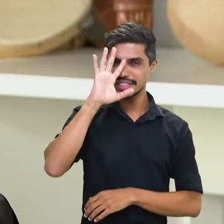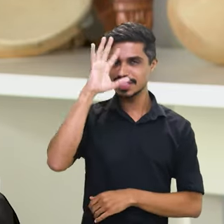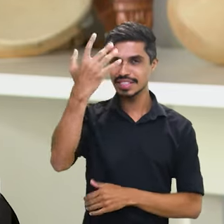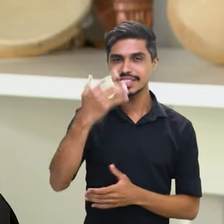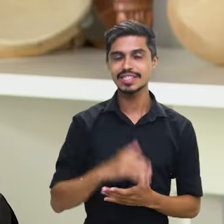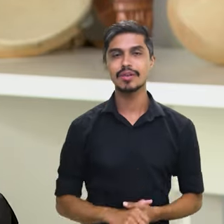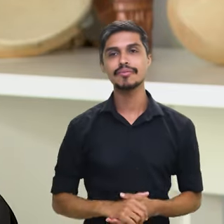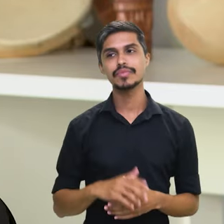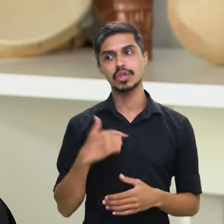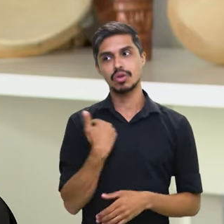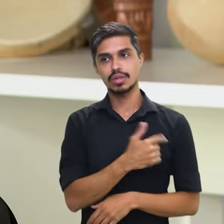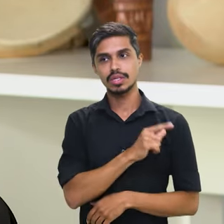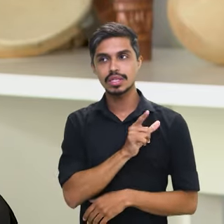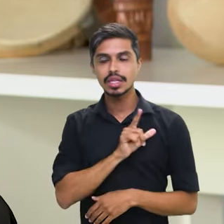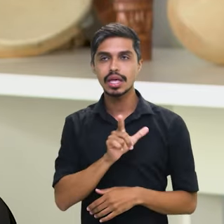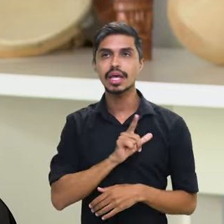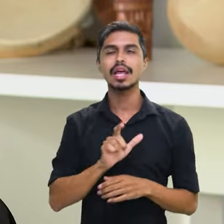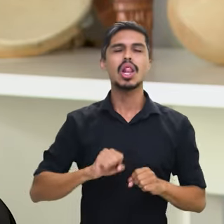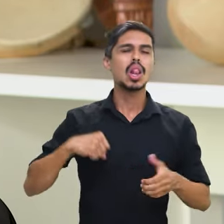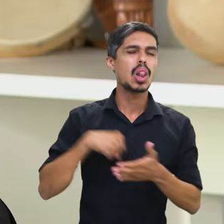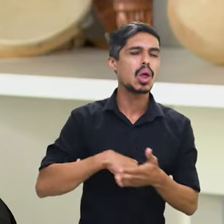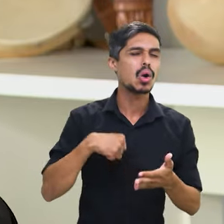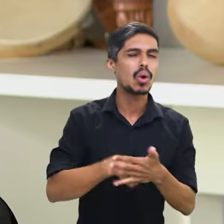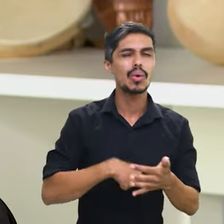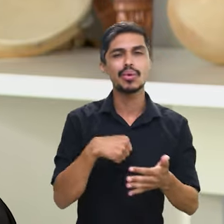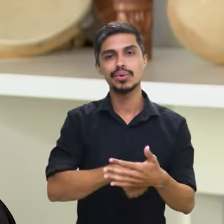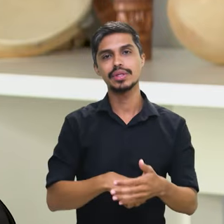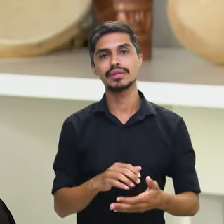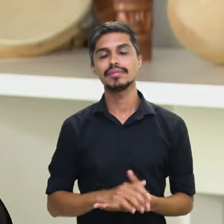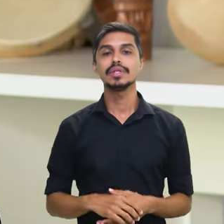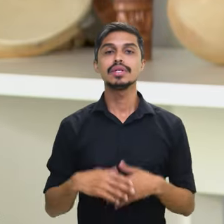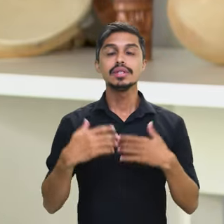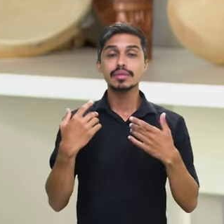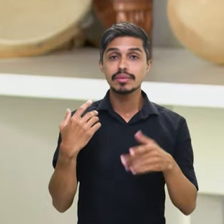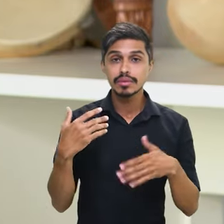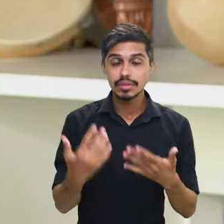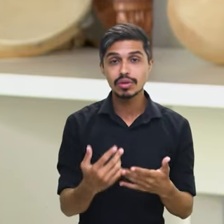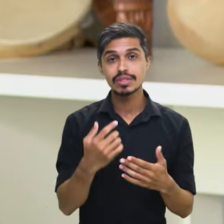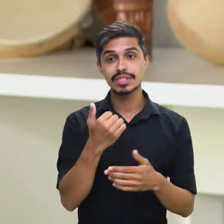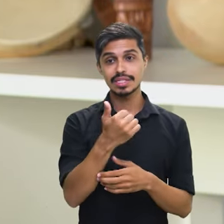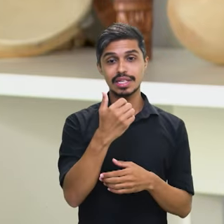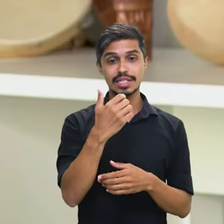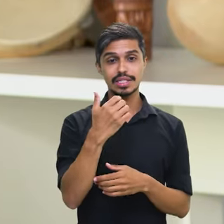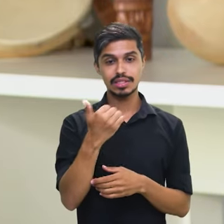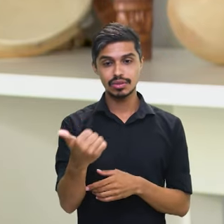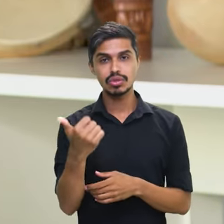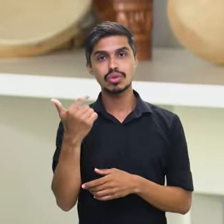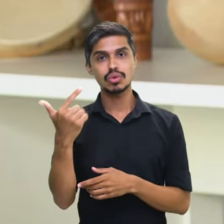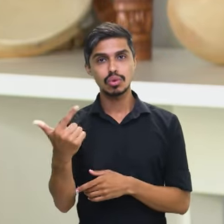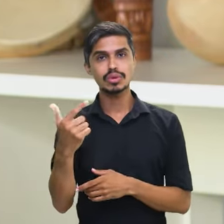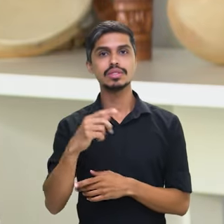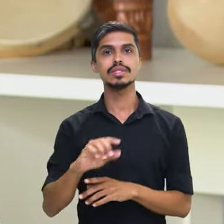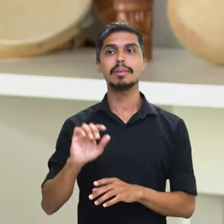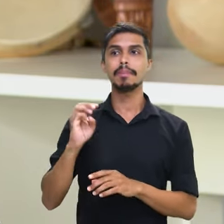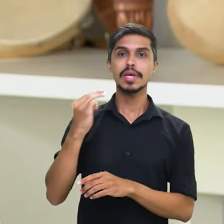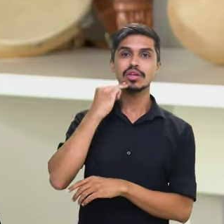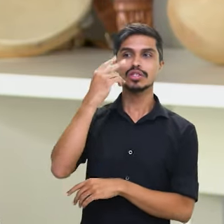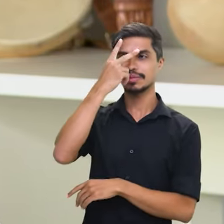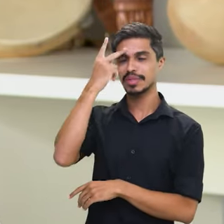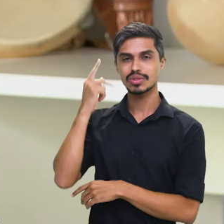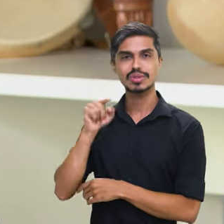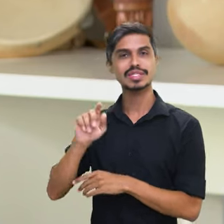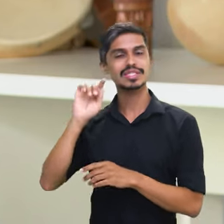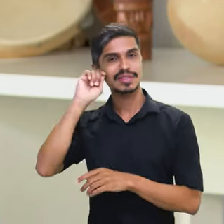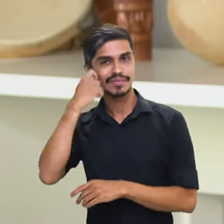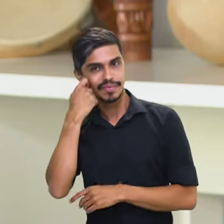vamos ter, provavelmente, depois de tanta luta. Em homenagem a esses 102 milhões de afro-brasileiros que estão vivos. Em